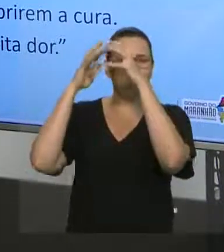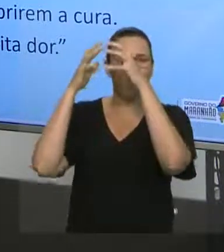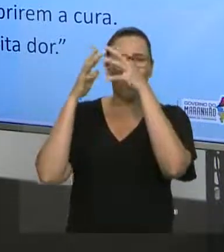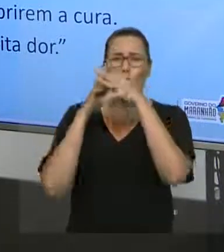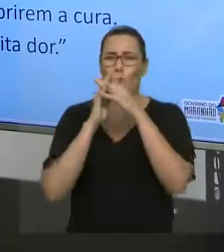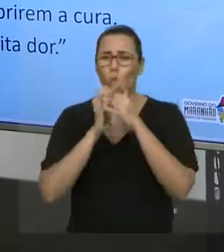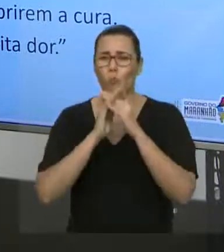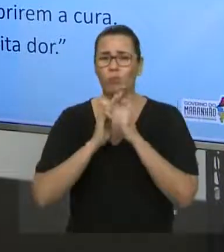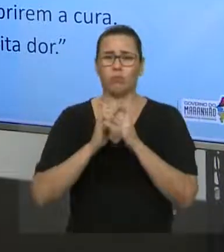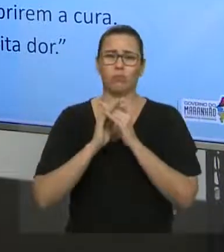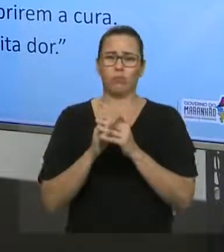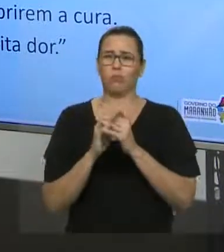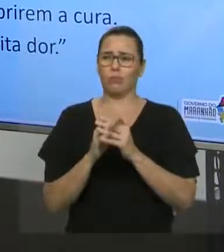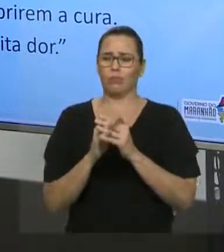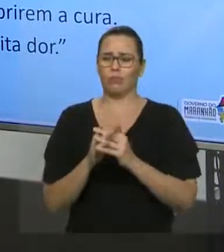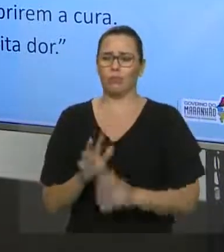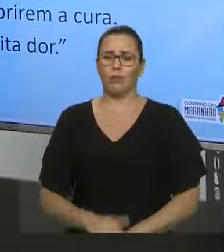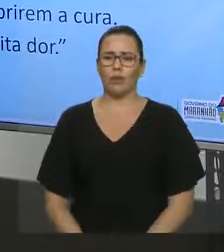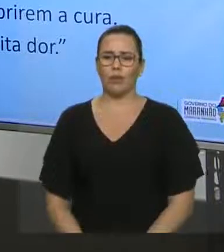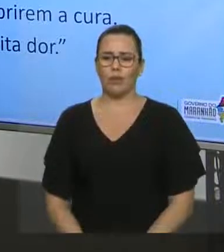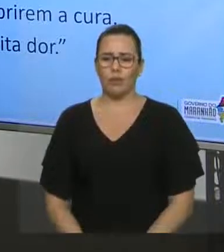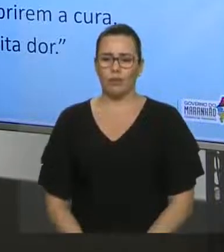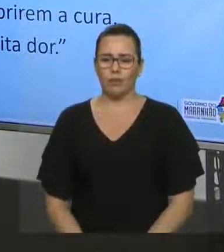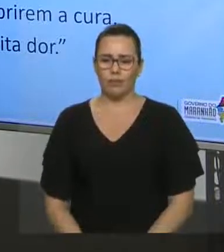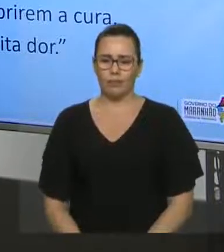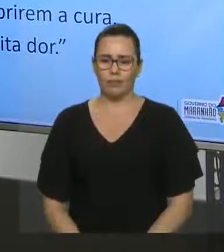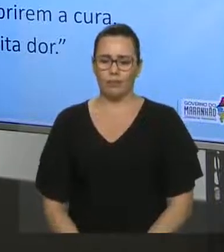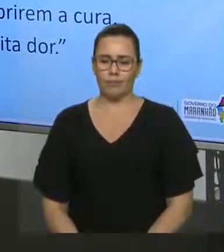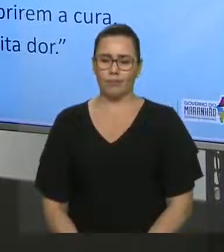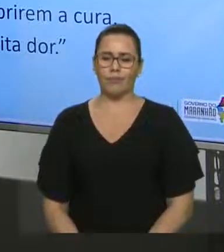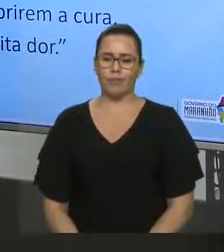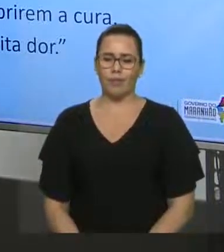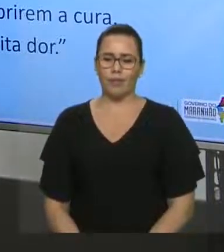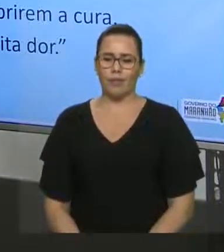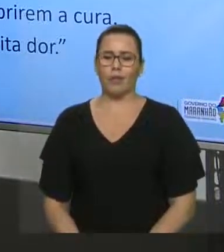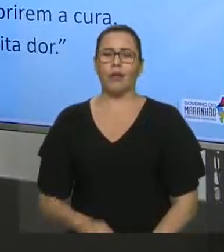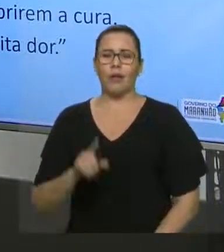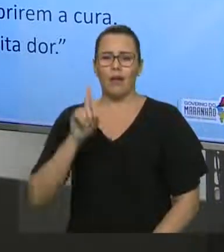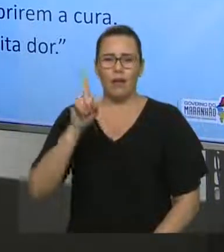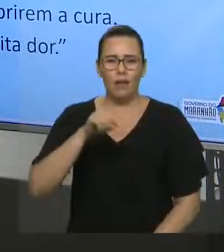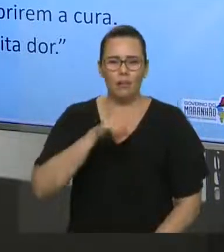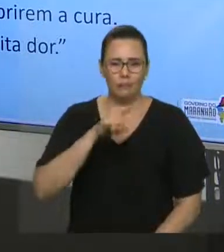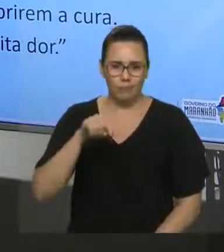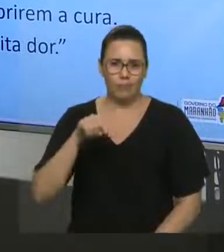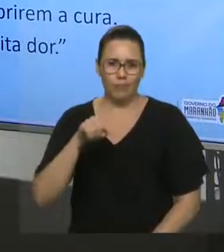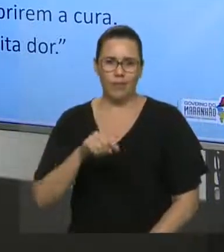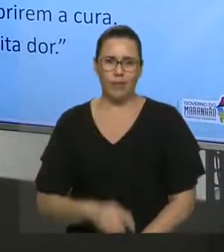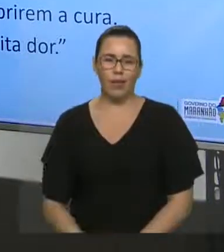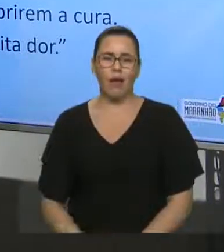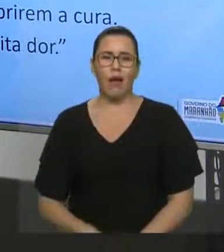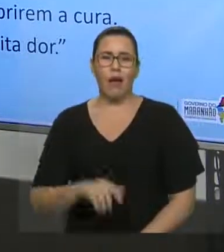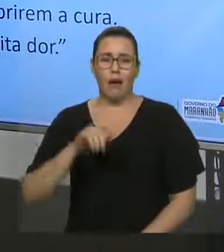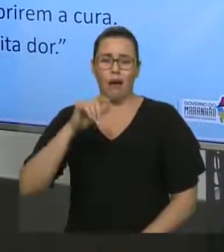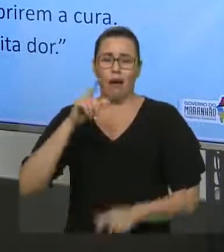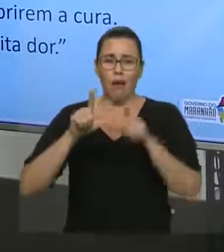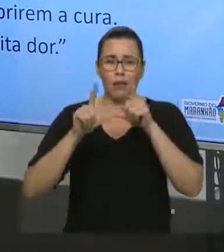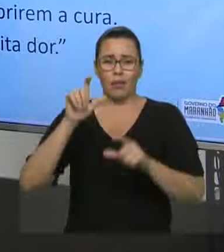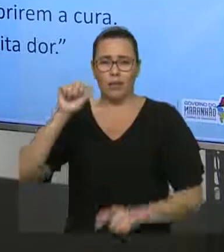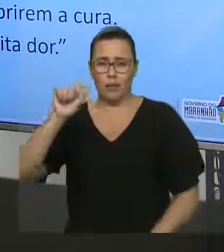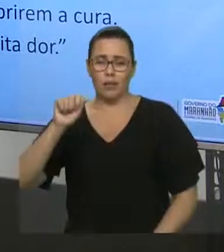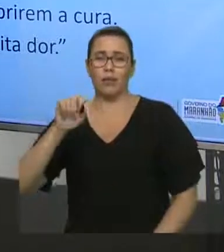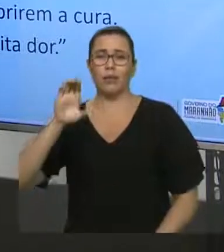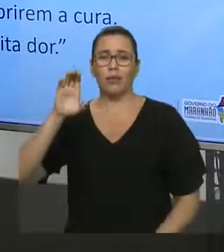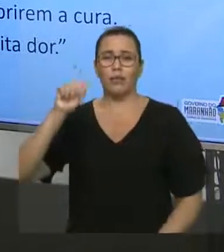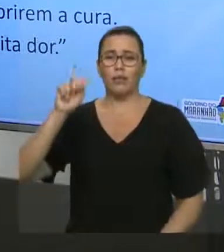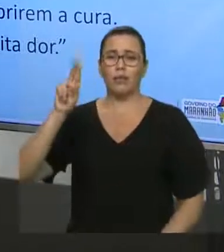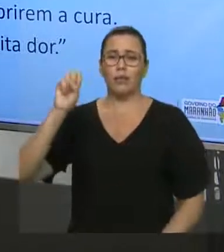Qual é a consequência disso? Ficamos desorientados. Então, marca lá. Na letra A, eu tenho ideia de causa. Na letra B,